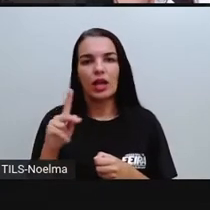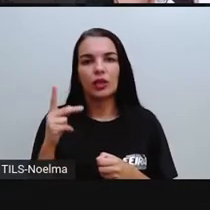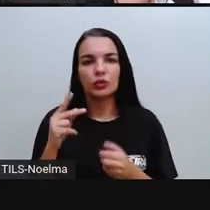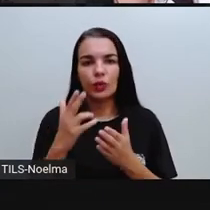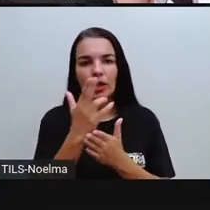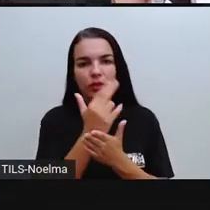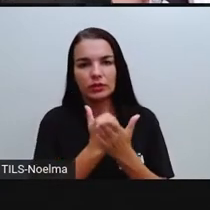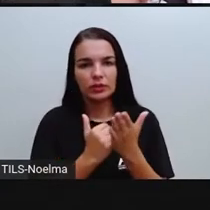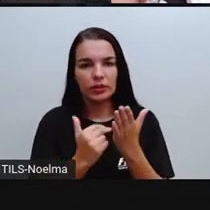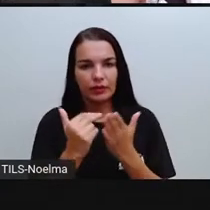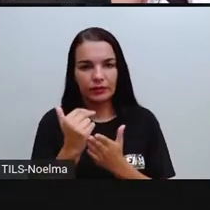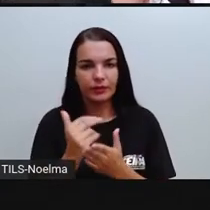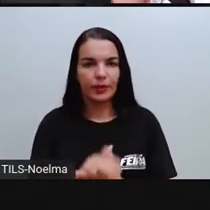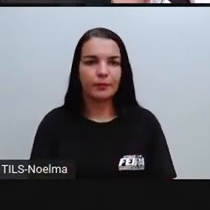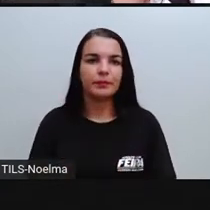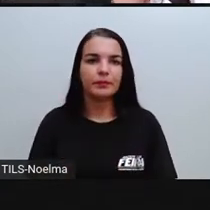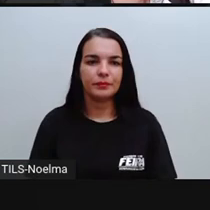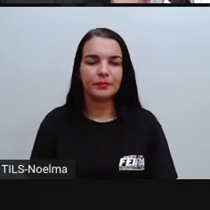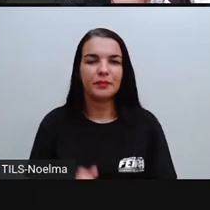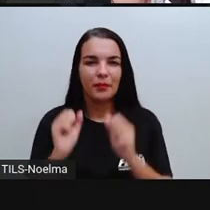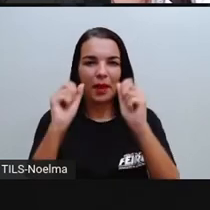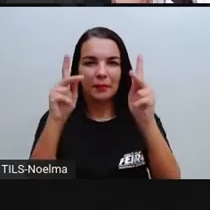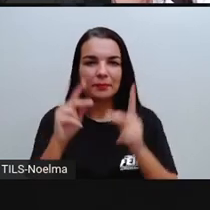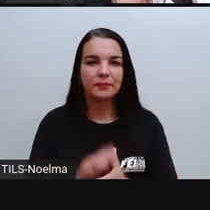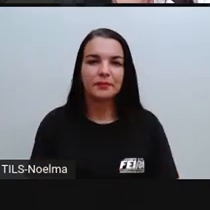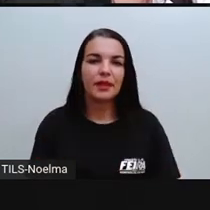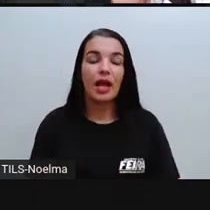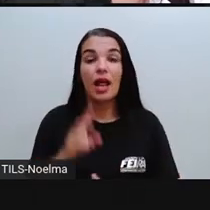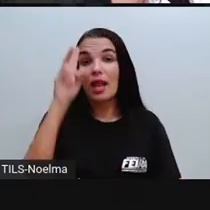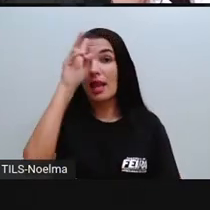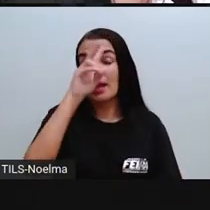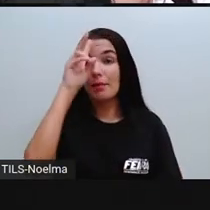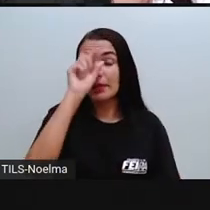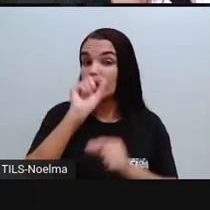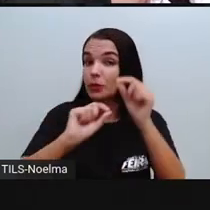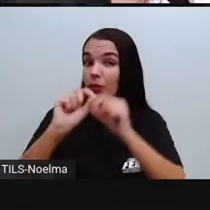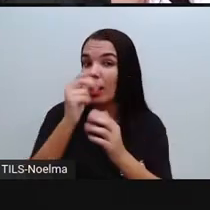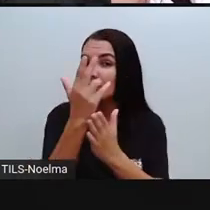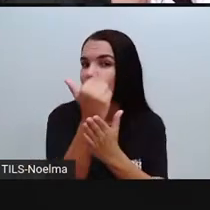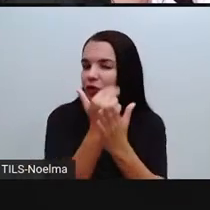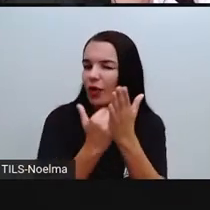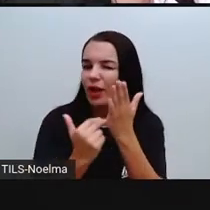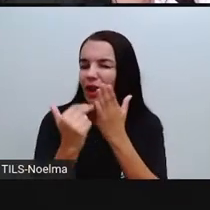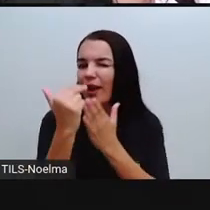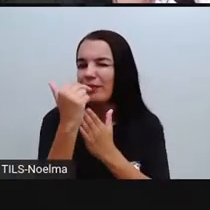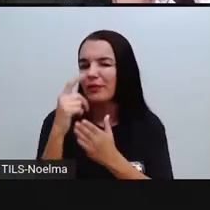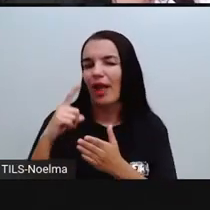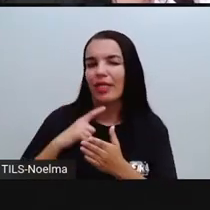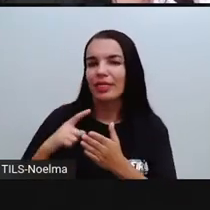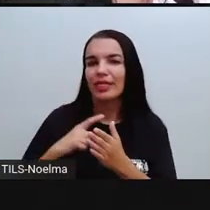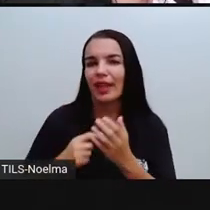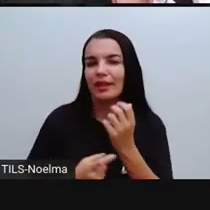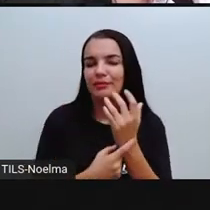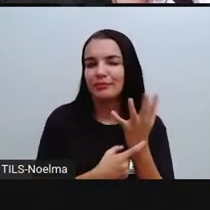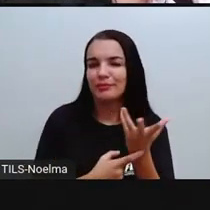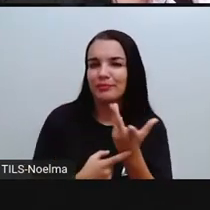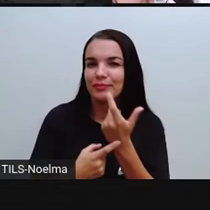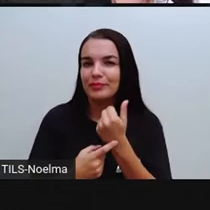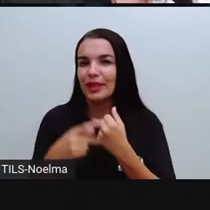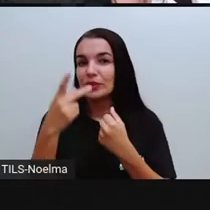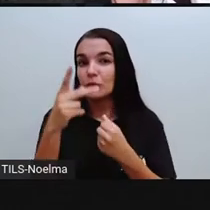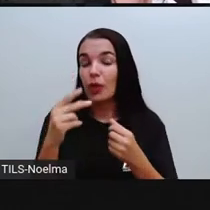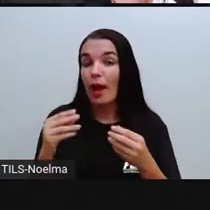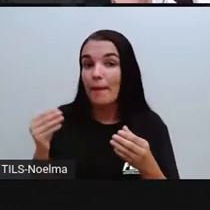sua xilogravura, certo? Lembrando que essa xilogravura vocês vão fazer com base no